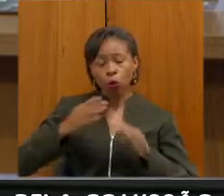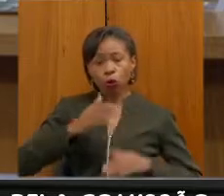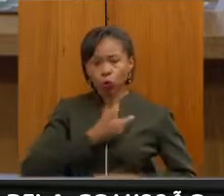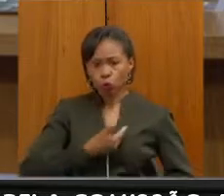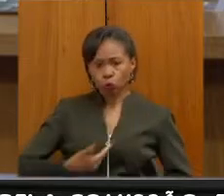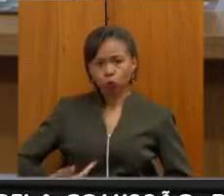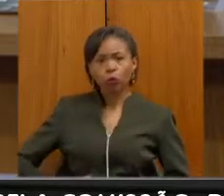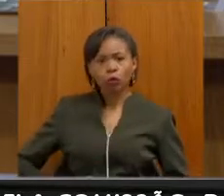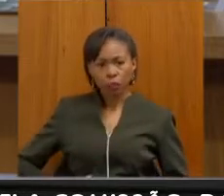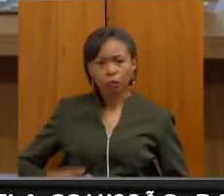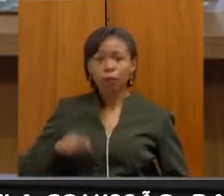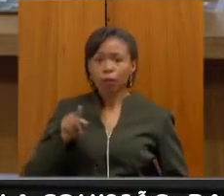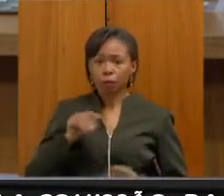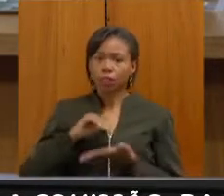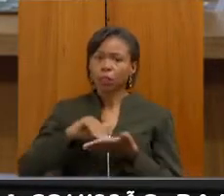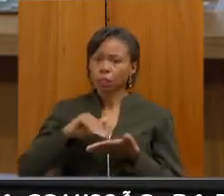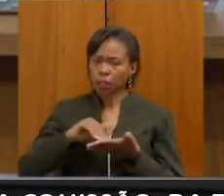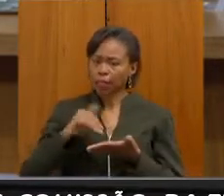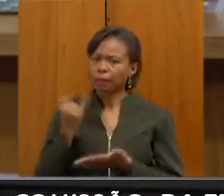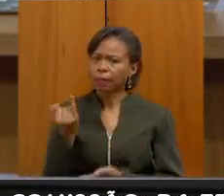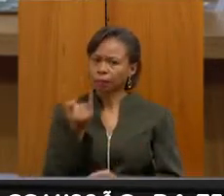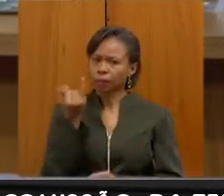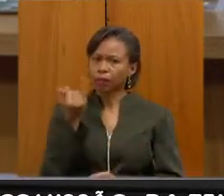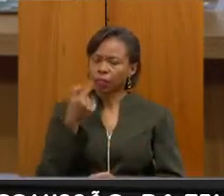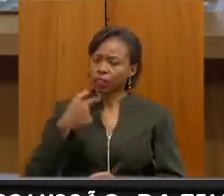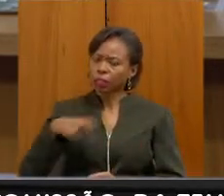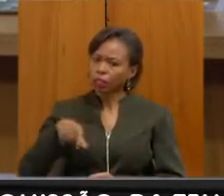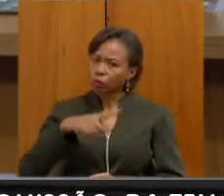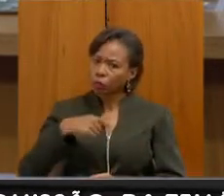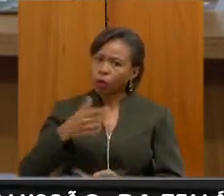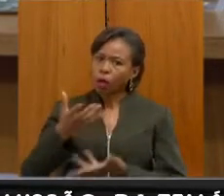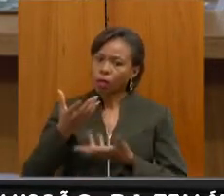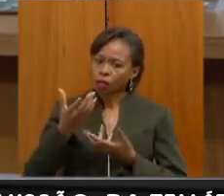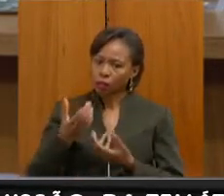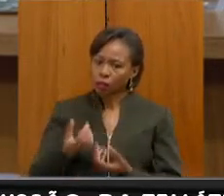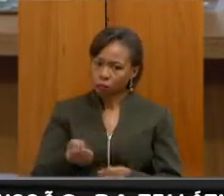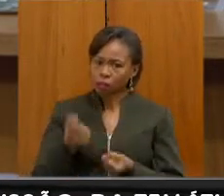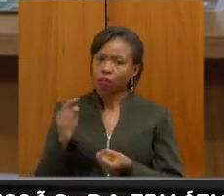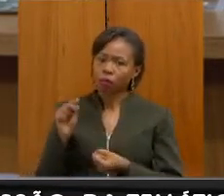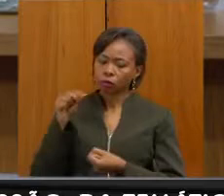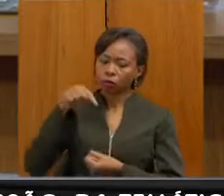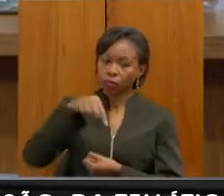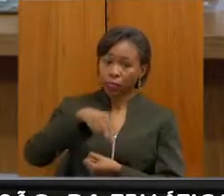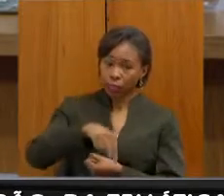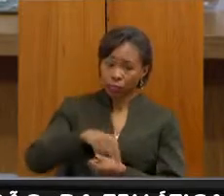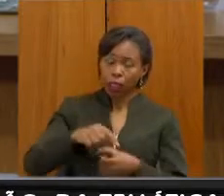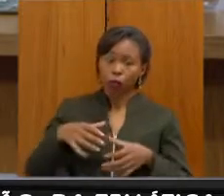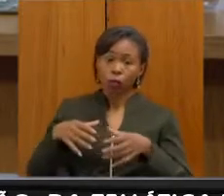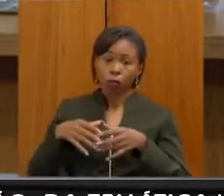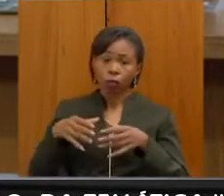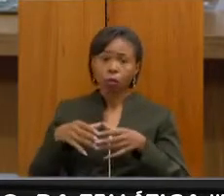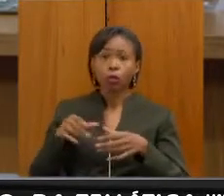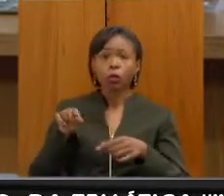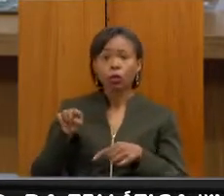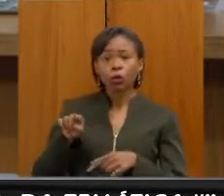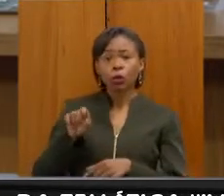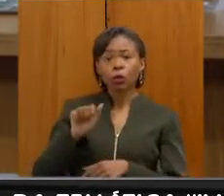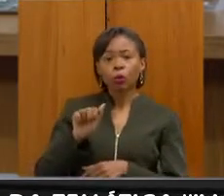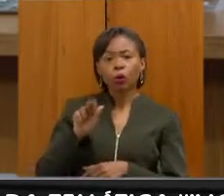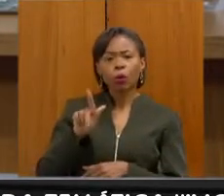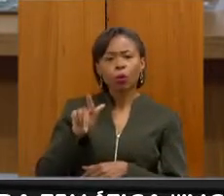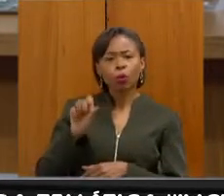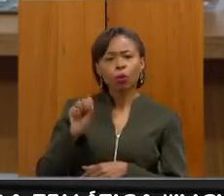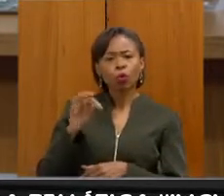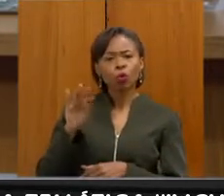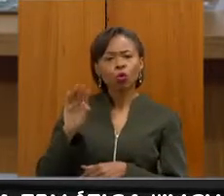Então, é um convite que a gente sempre aceita com muito carinho, com muito entusiasmo. Estar aqui presente também na nossa equipe, o Augusto, que é o nosso assessor, e os